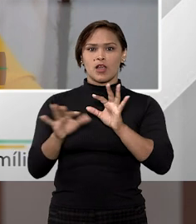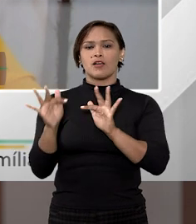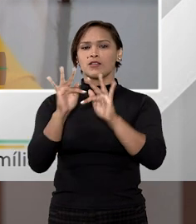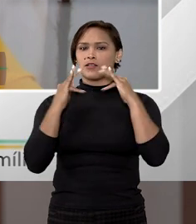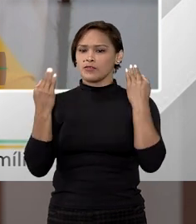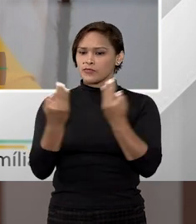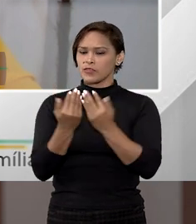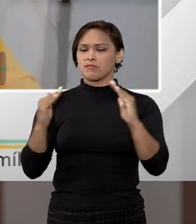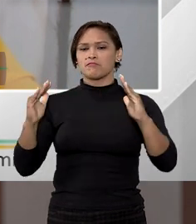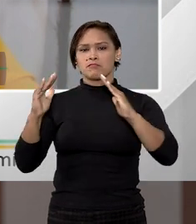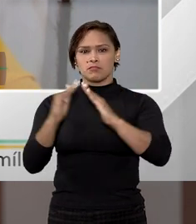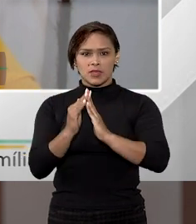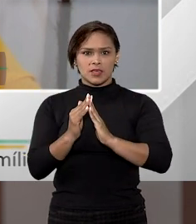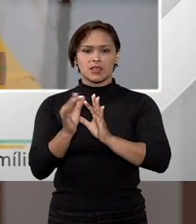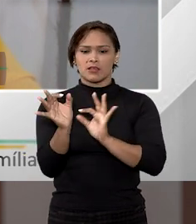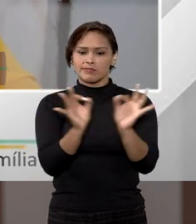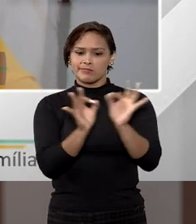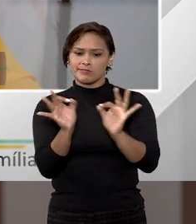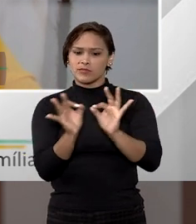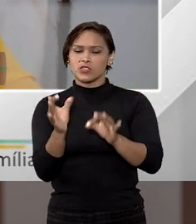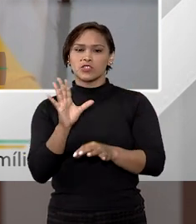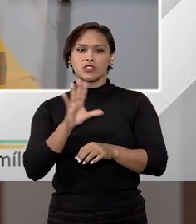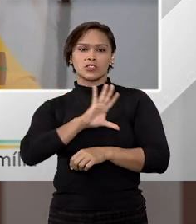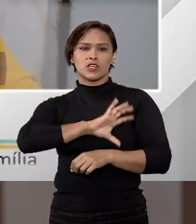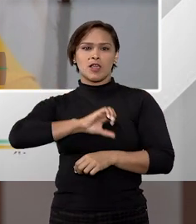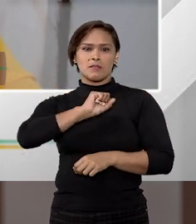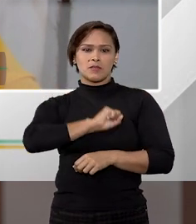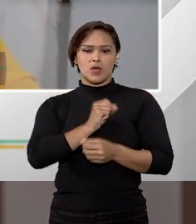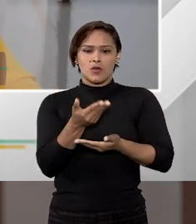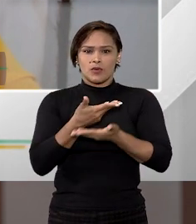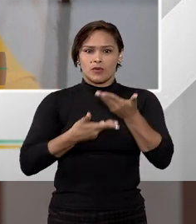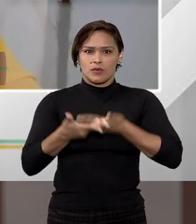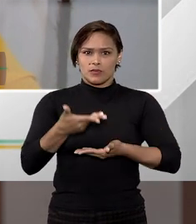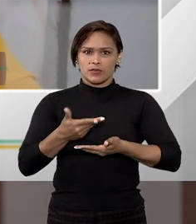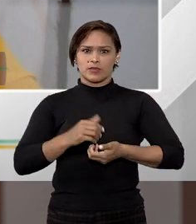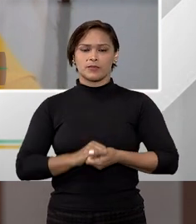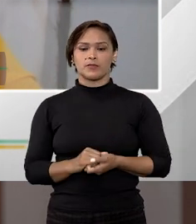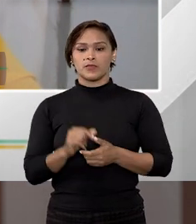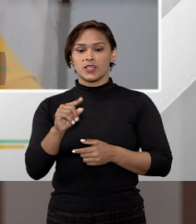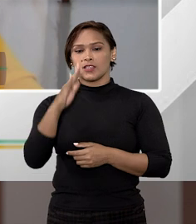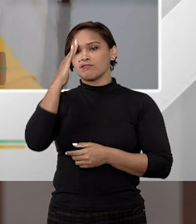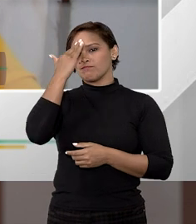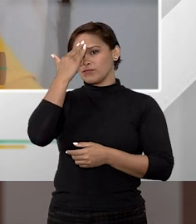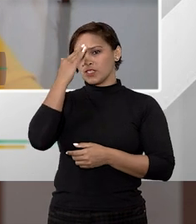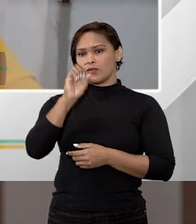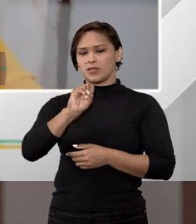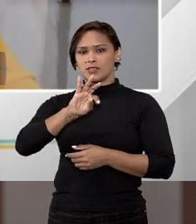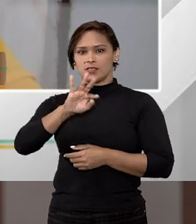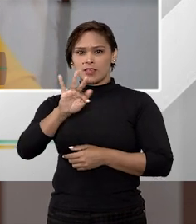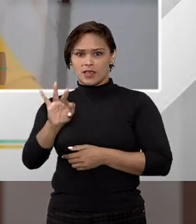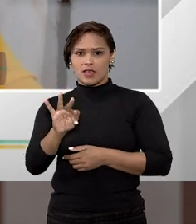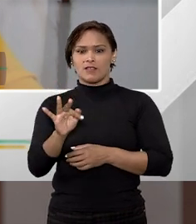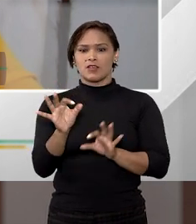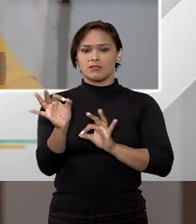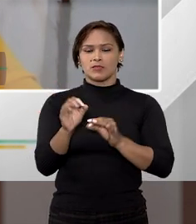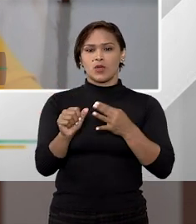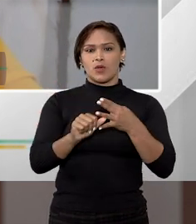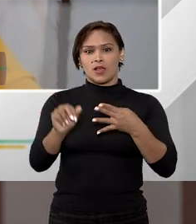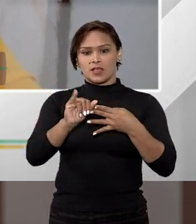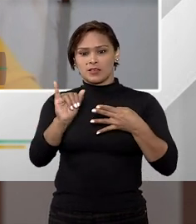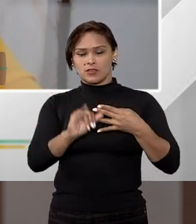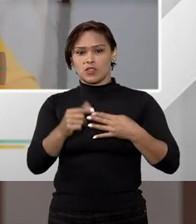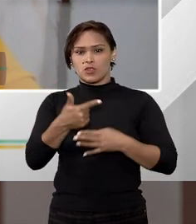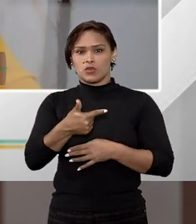de constituir um lar, de constituir uma família, um ambiente de amor, um ambiente de convívio. Nesse sentido, o STF, no agravo de instrumento